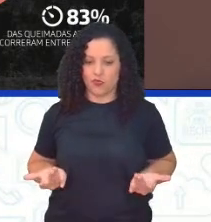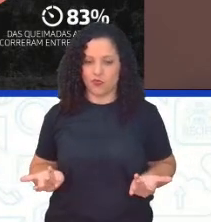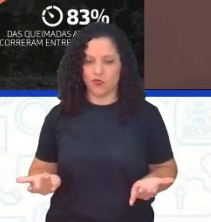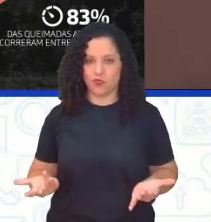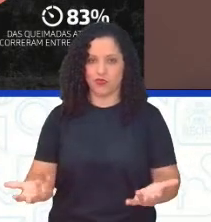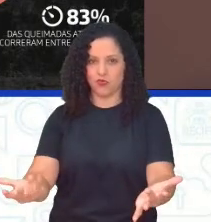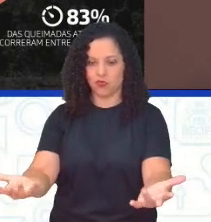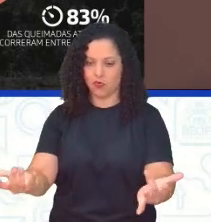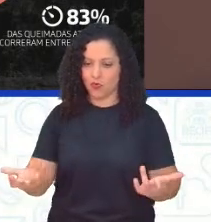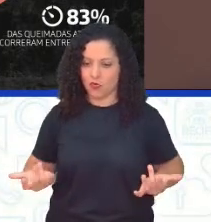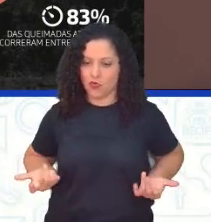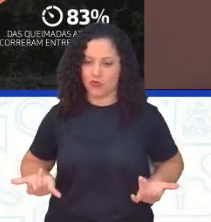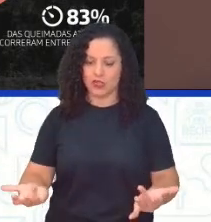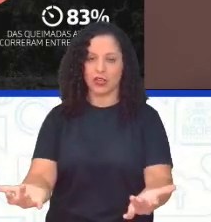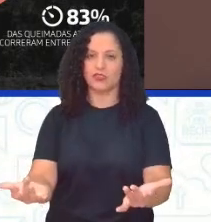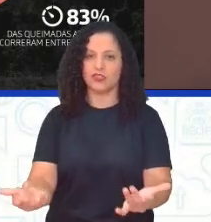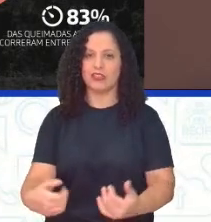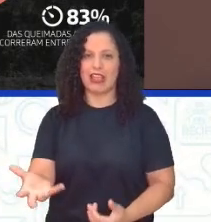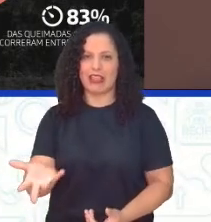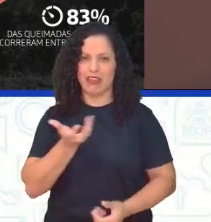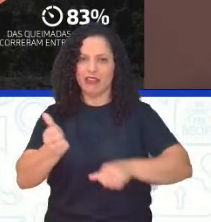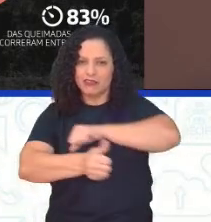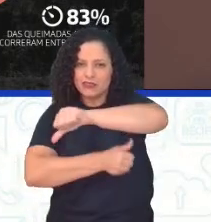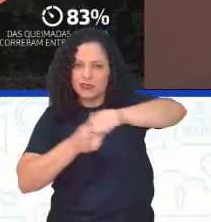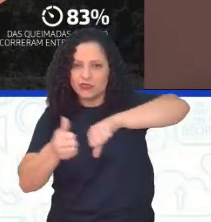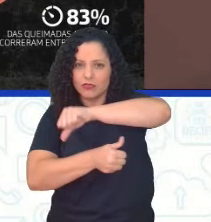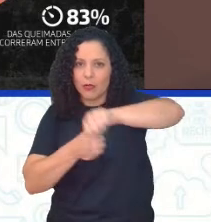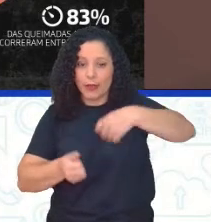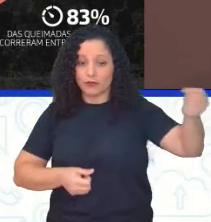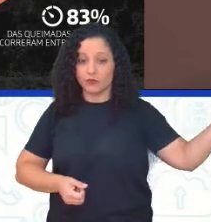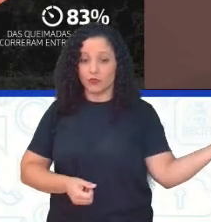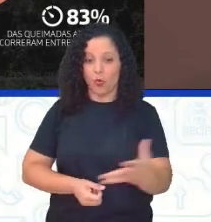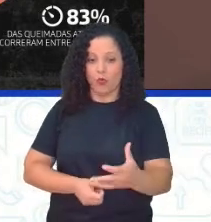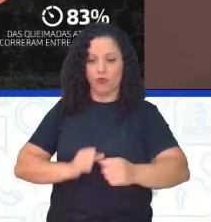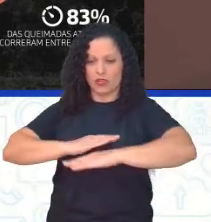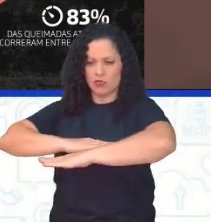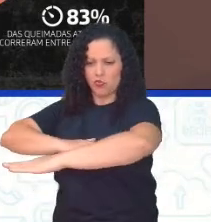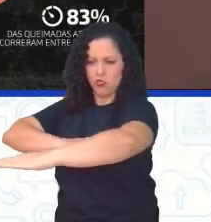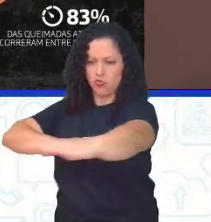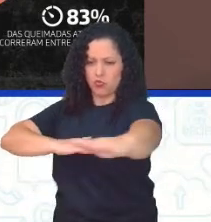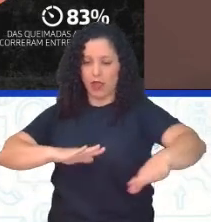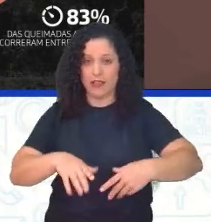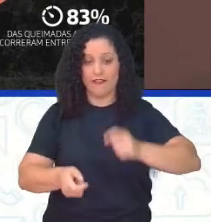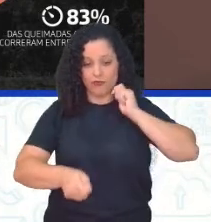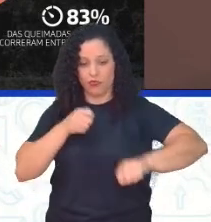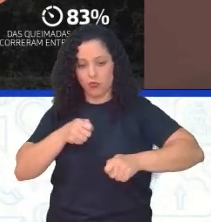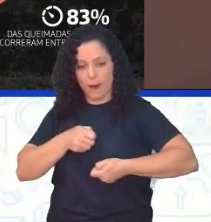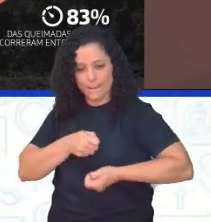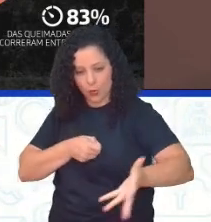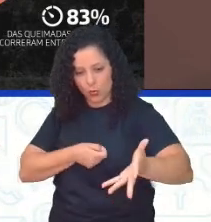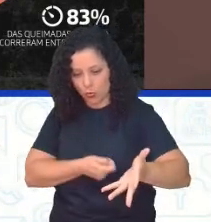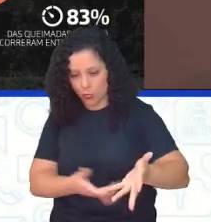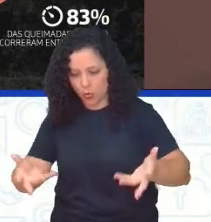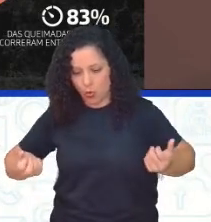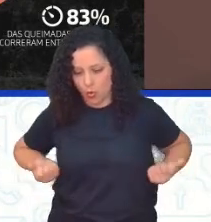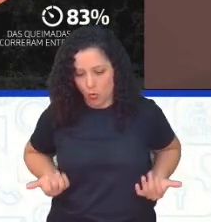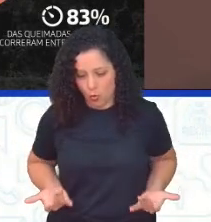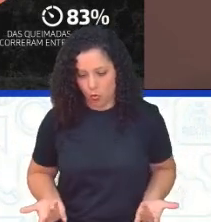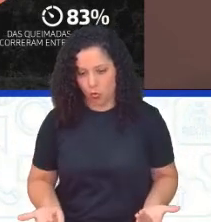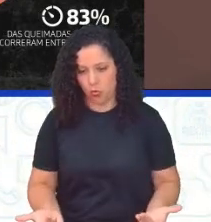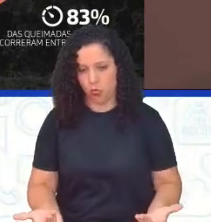renovar a vegetação, derruba a vegetação nativa e a fogo, né? Para poder renovar ali com